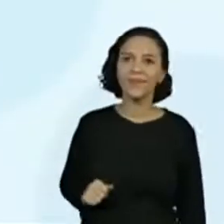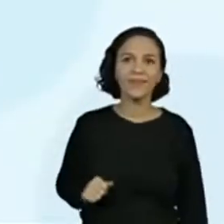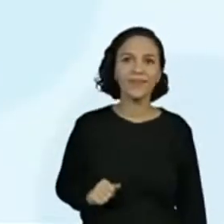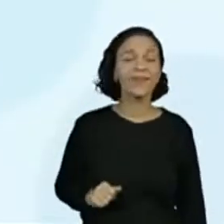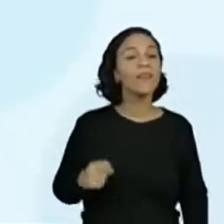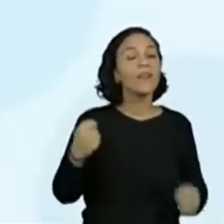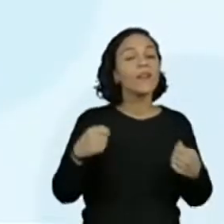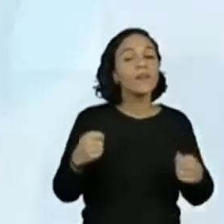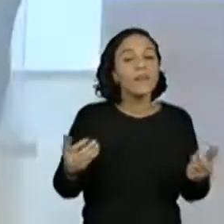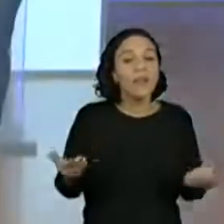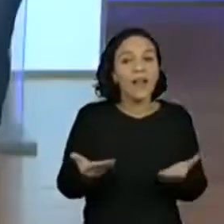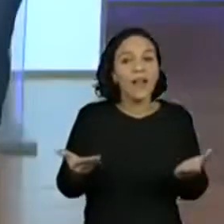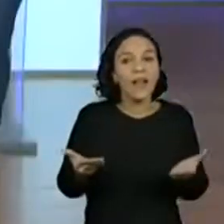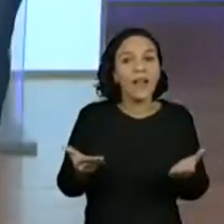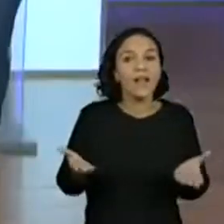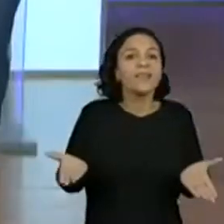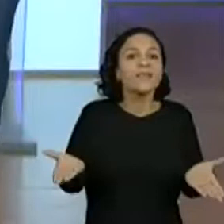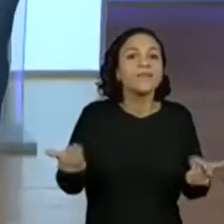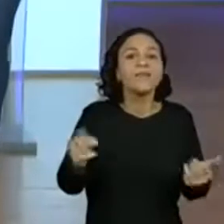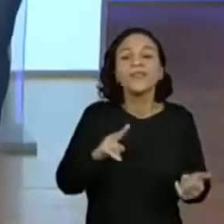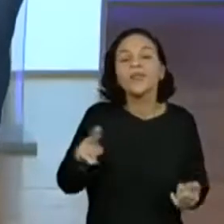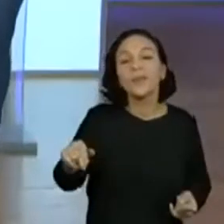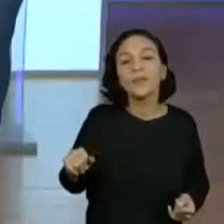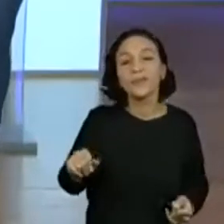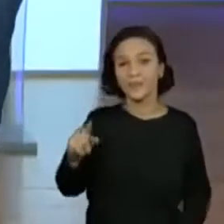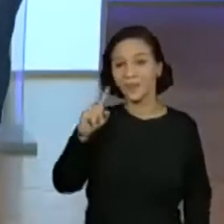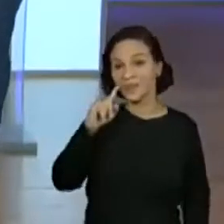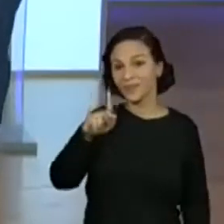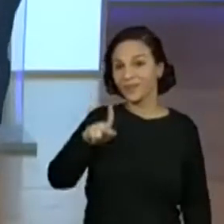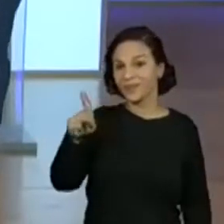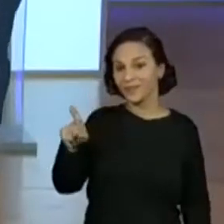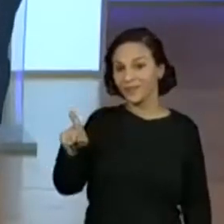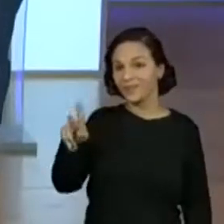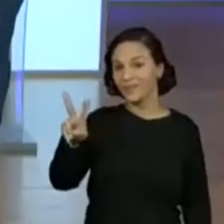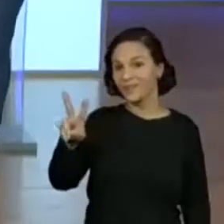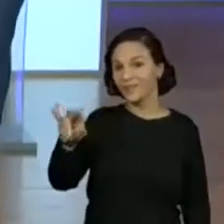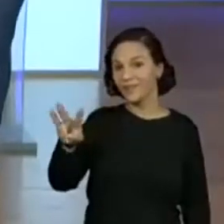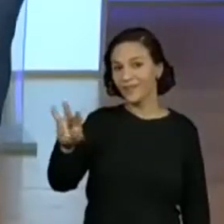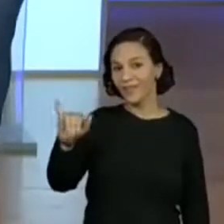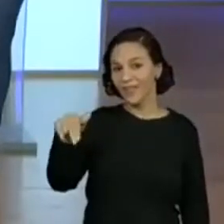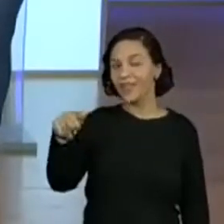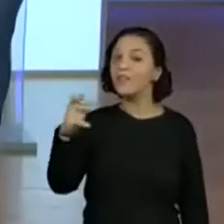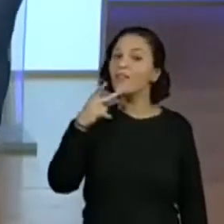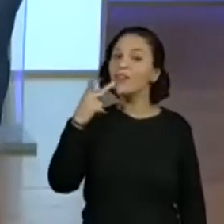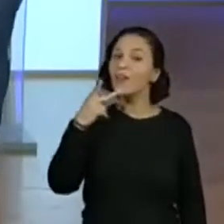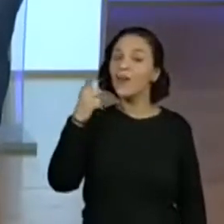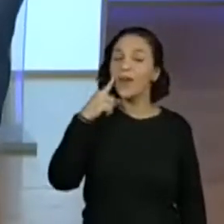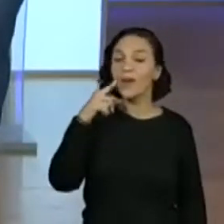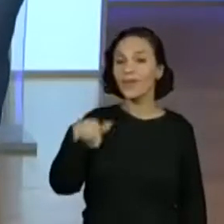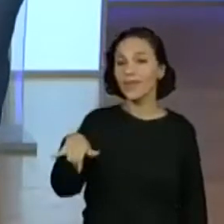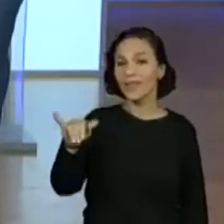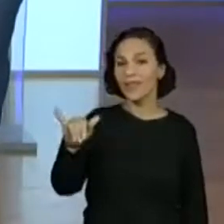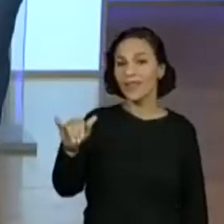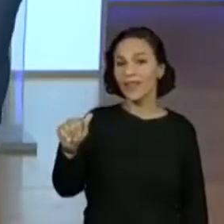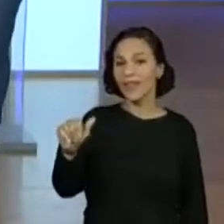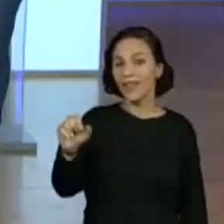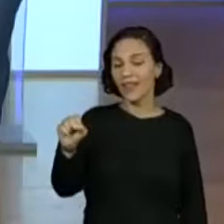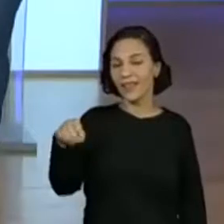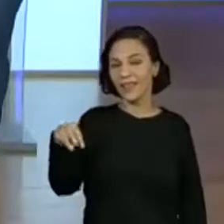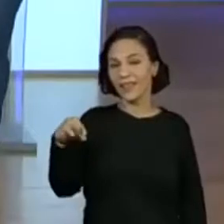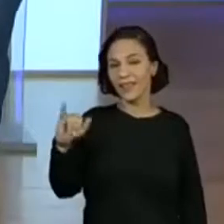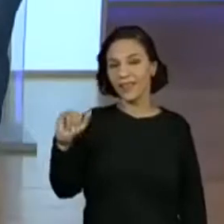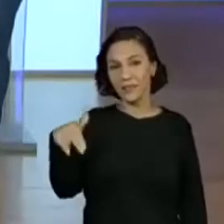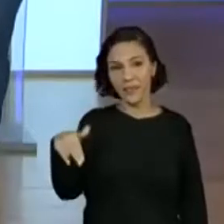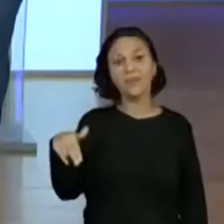precisamos, então, agora? A prova Viviane sugeriu para a gente Yasmin. Yasmin? Yasmin.